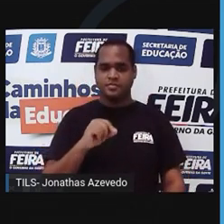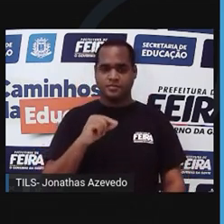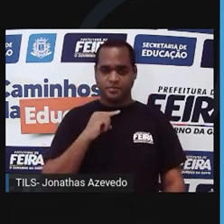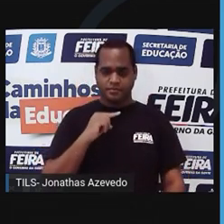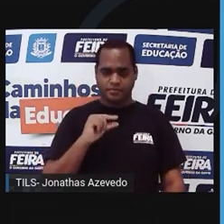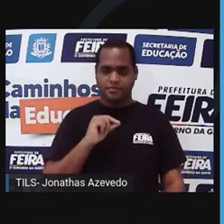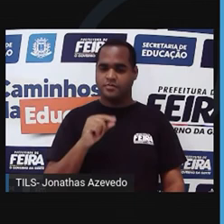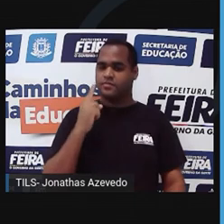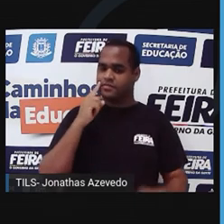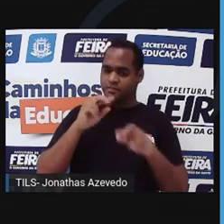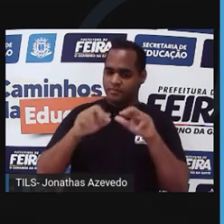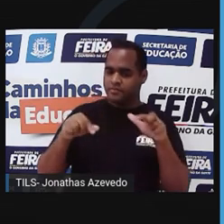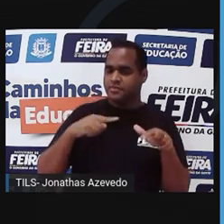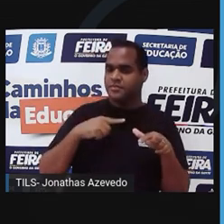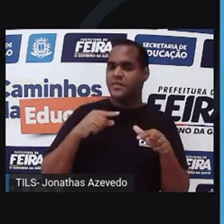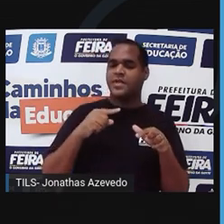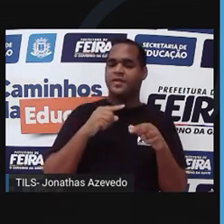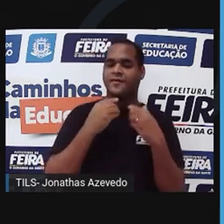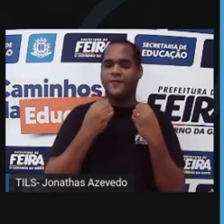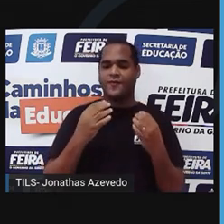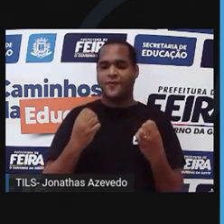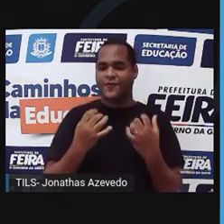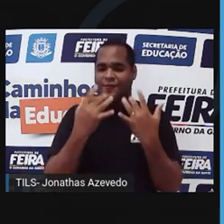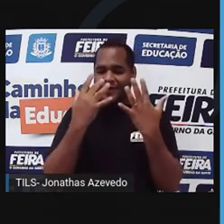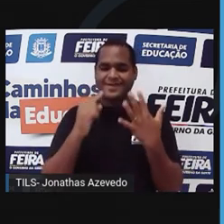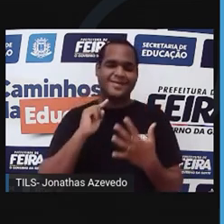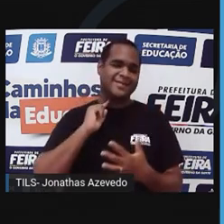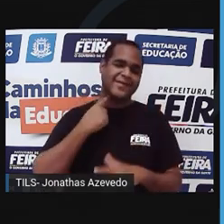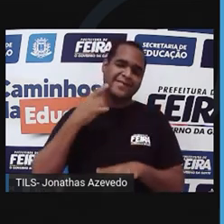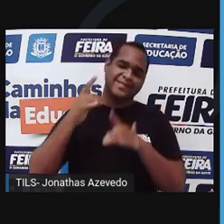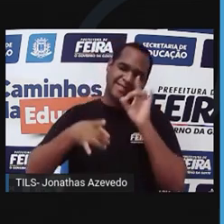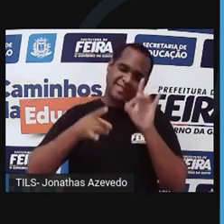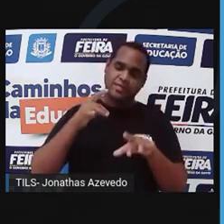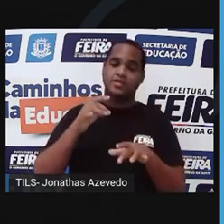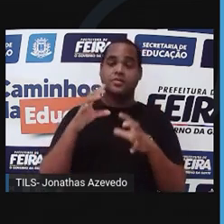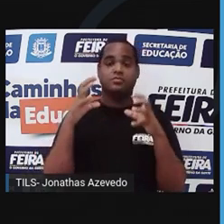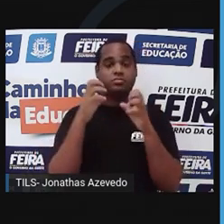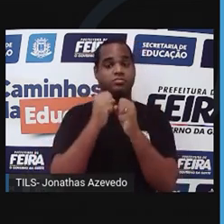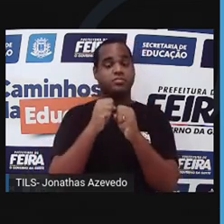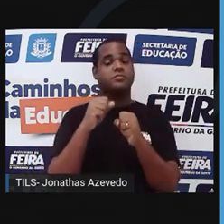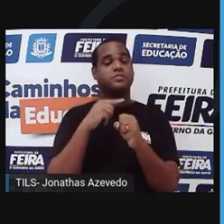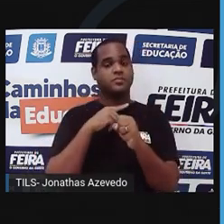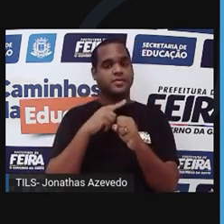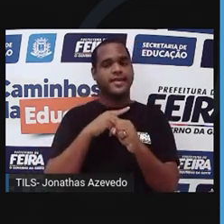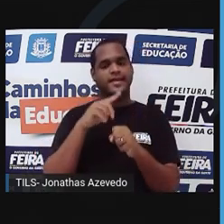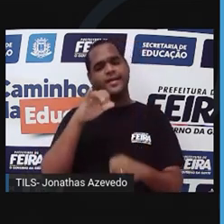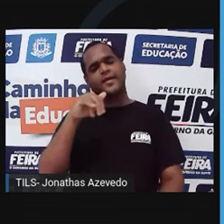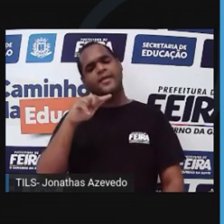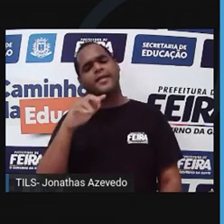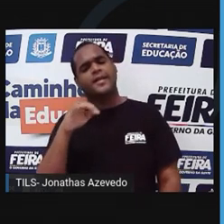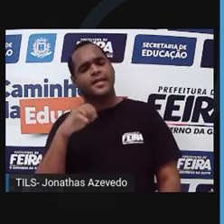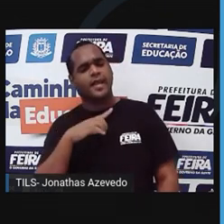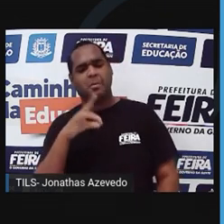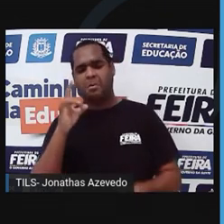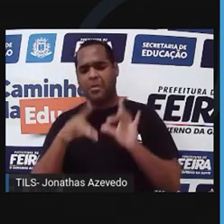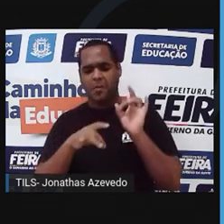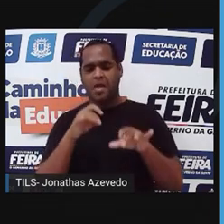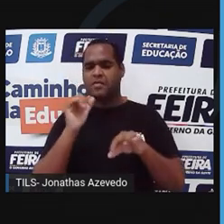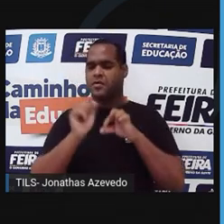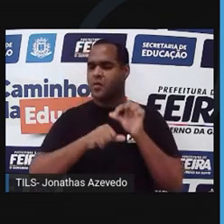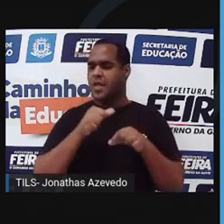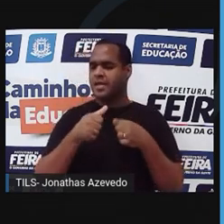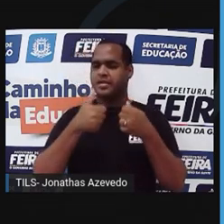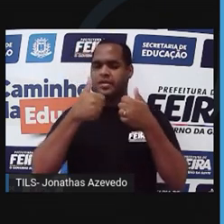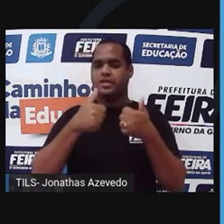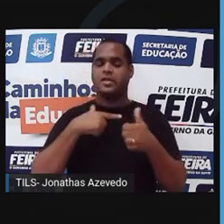excesso de resíduos de carvão, de fuligem, houve um escurecimento desse tronco. Os líquens não resistem a essa mudança ambiental e vão